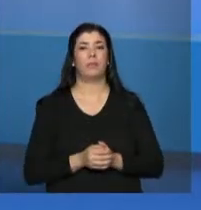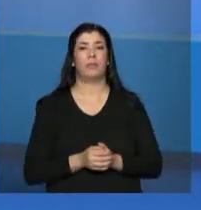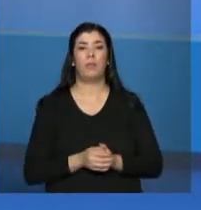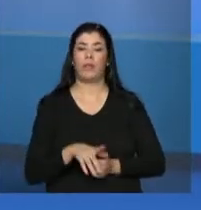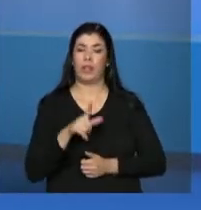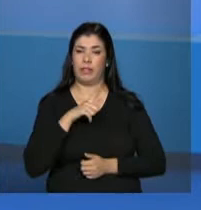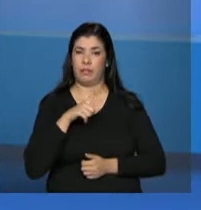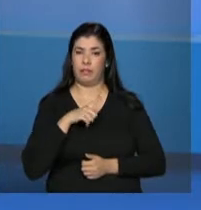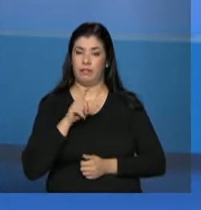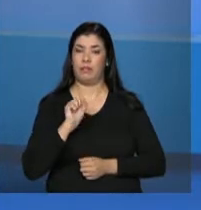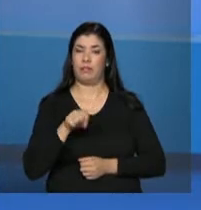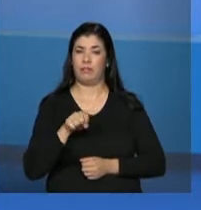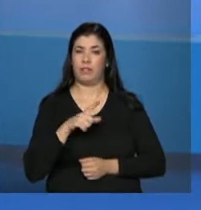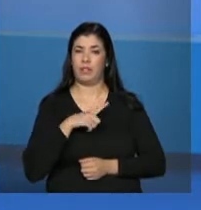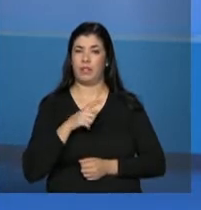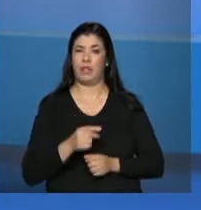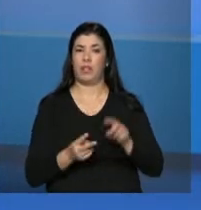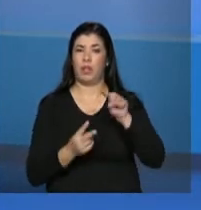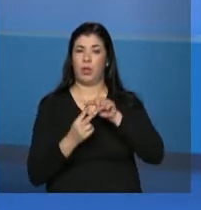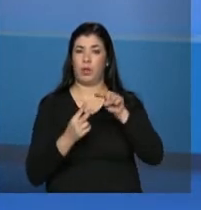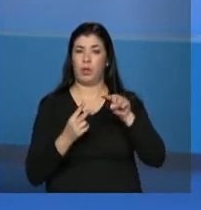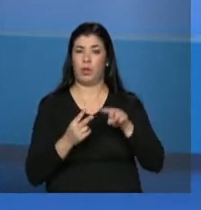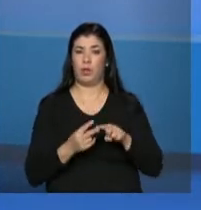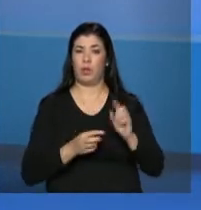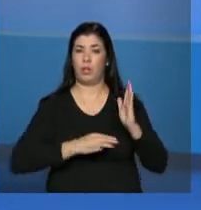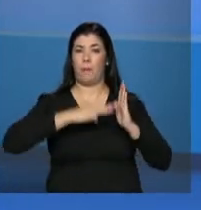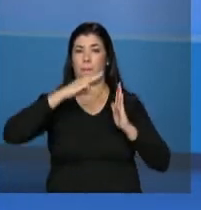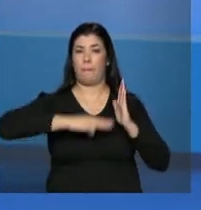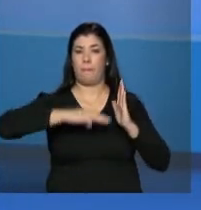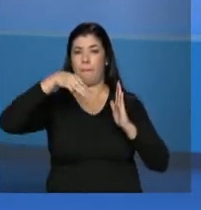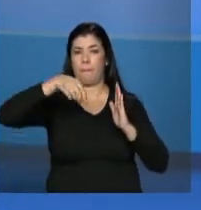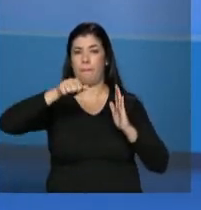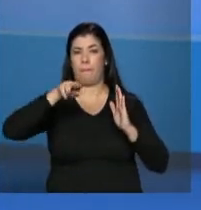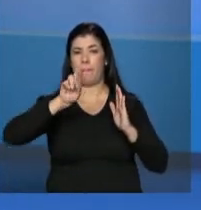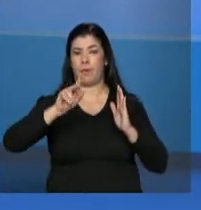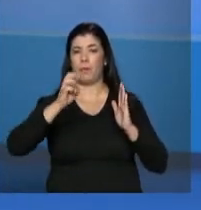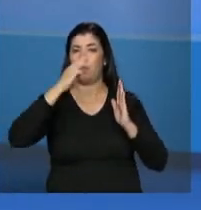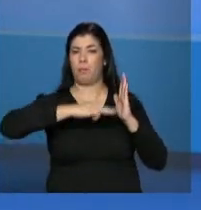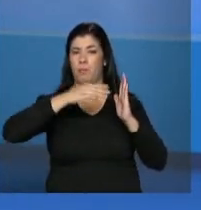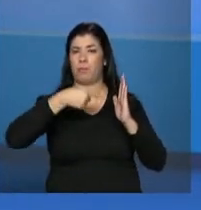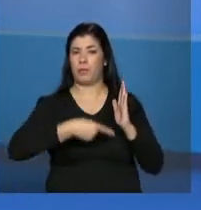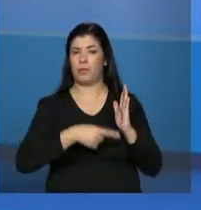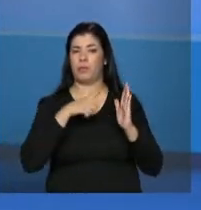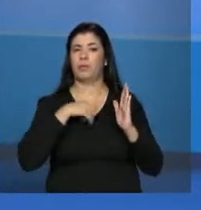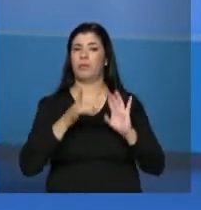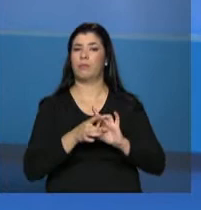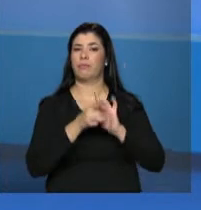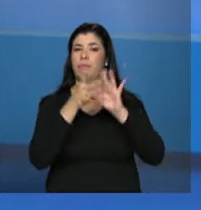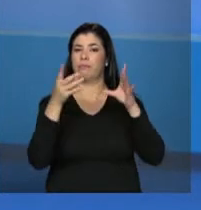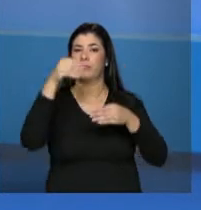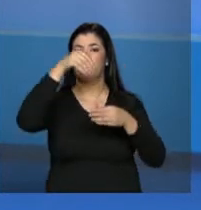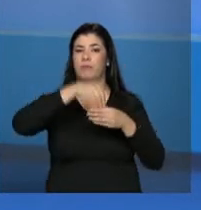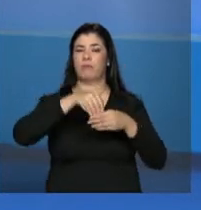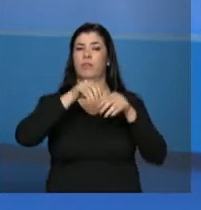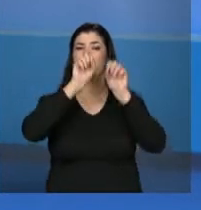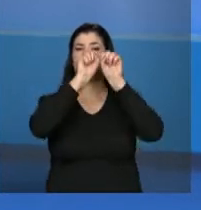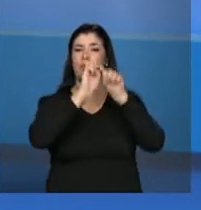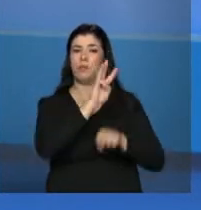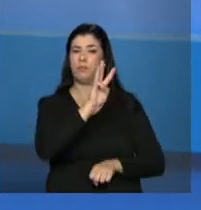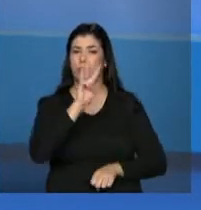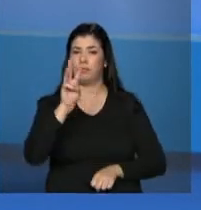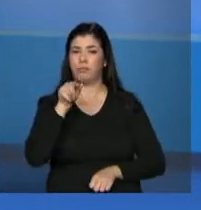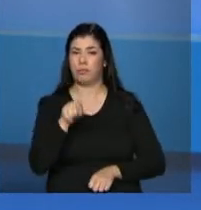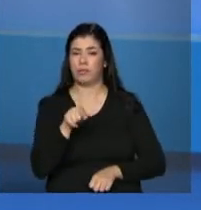manual, dois manuais atualizados semanalmente pela equipe, que estão disponíveis no nosso site. Essa